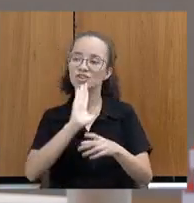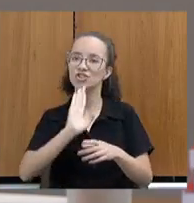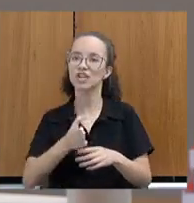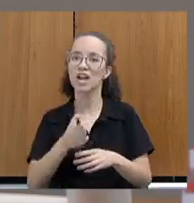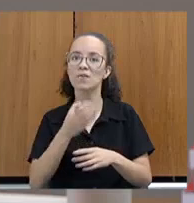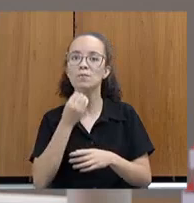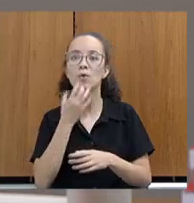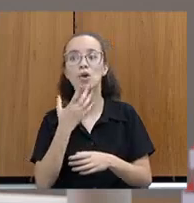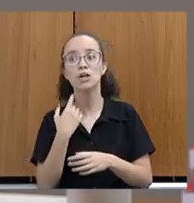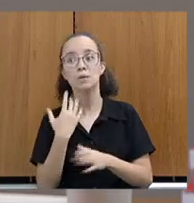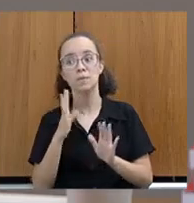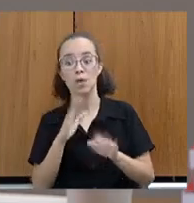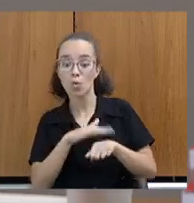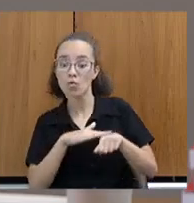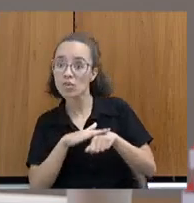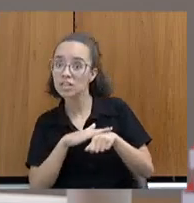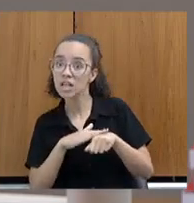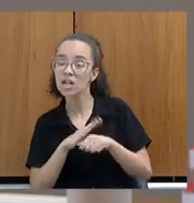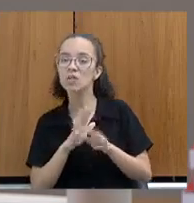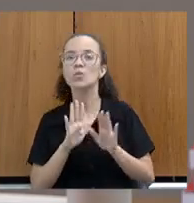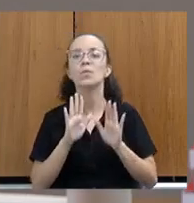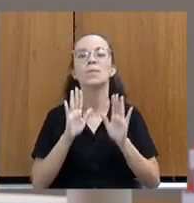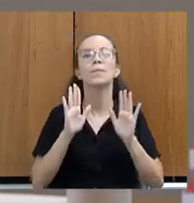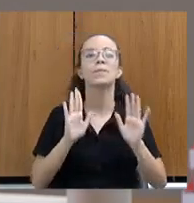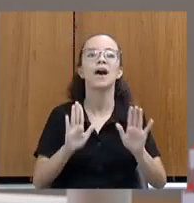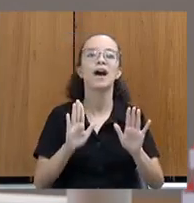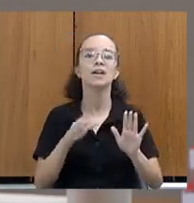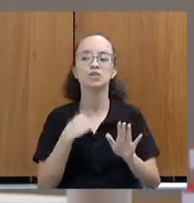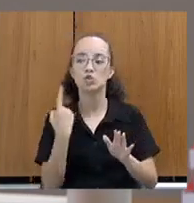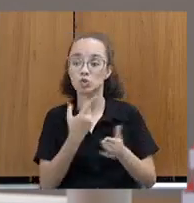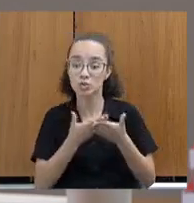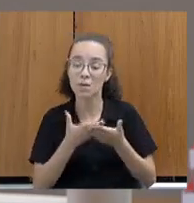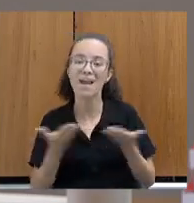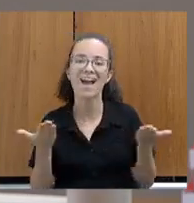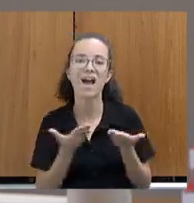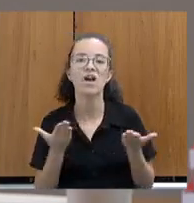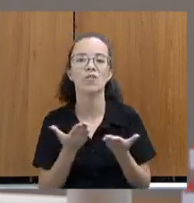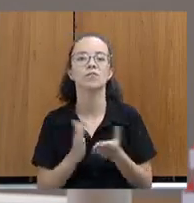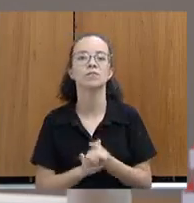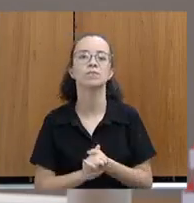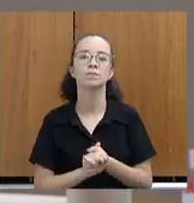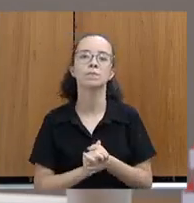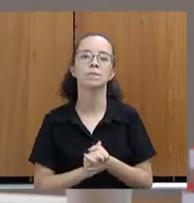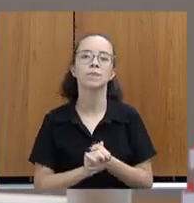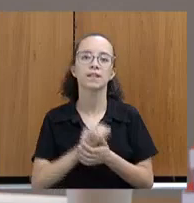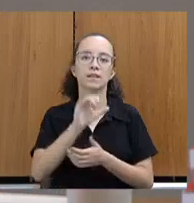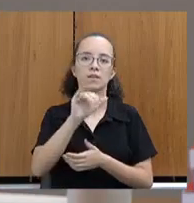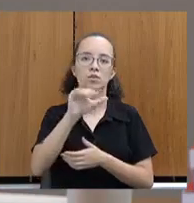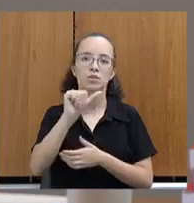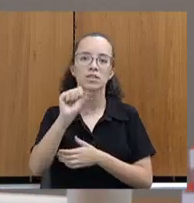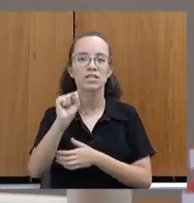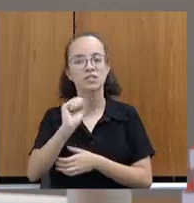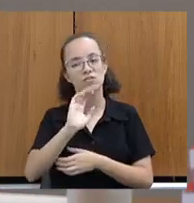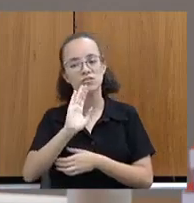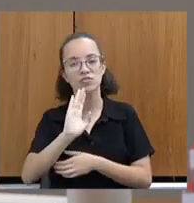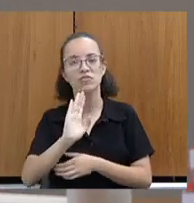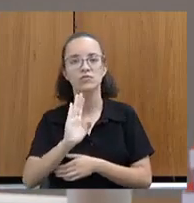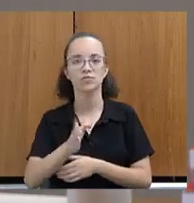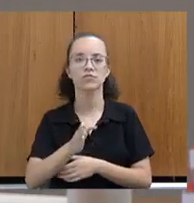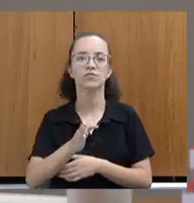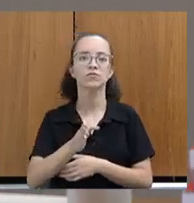negociando. só que agora que nós estamos levando, estudando isso. E o Cias, que é feito através do IDEN, eles já tinham